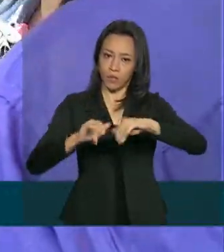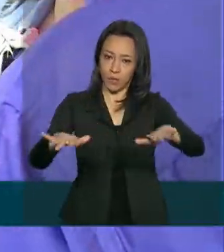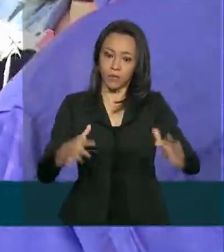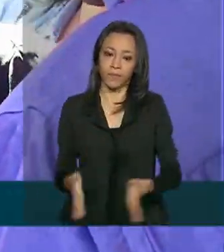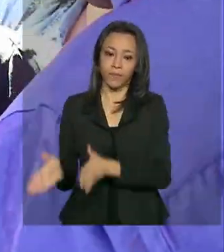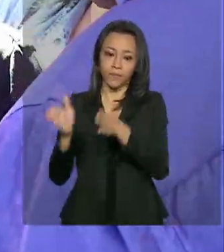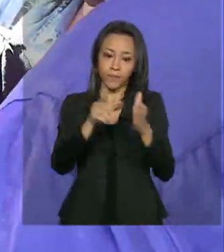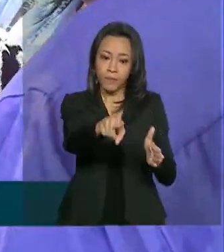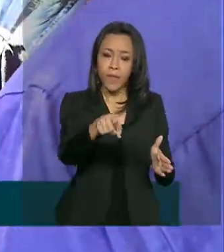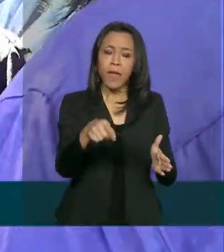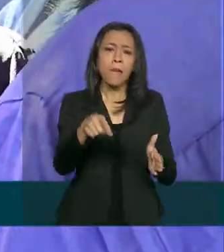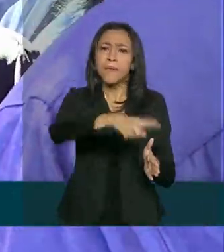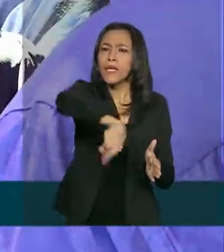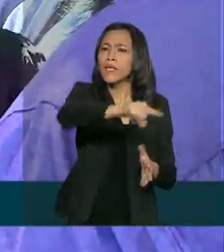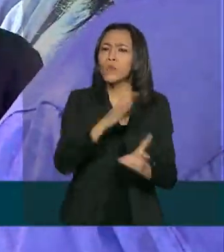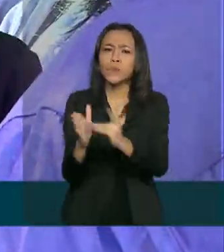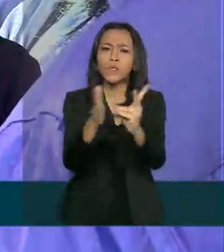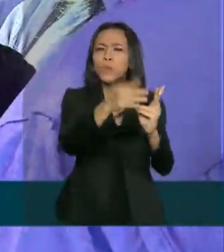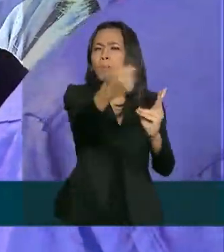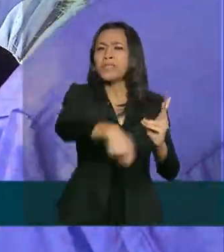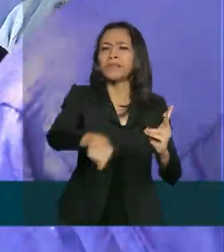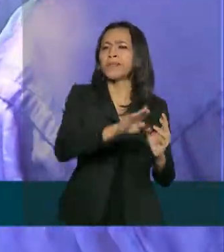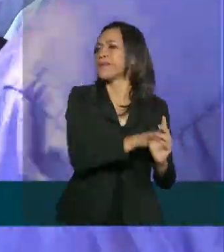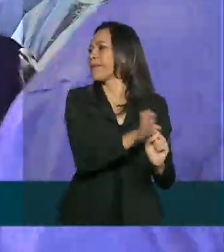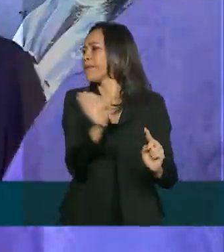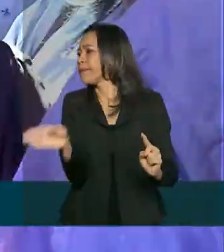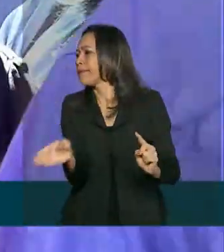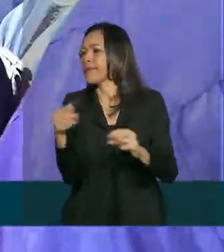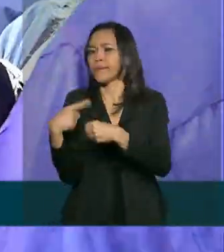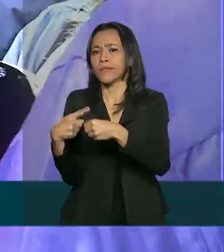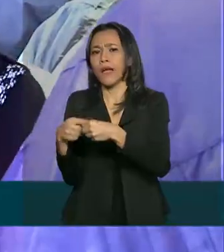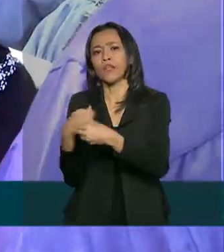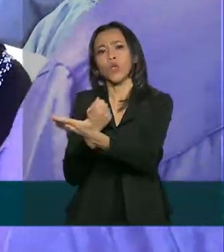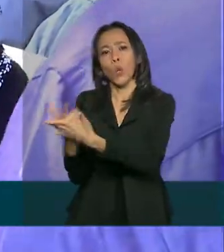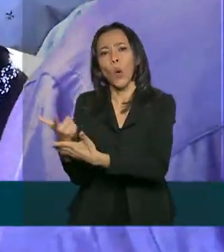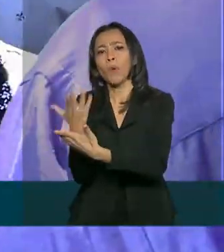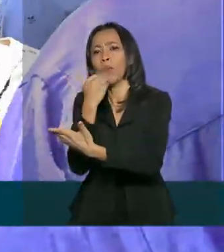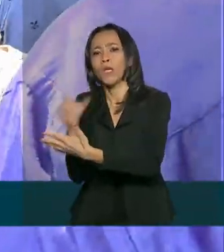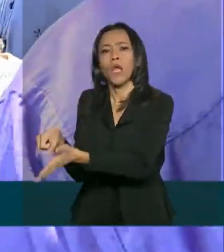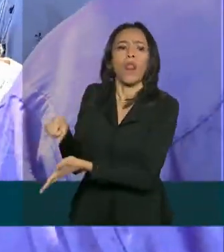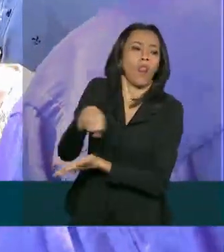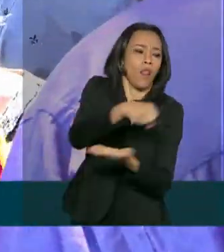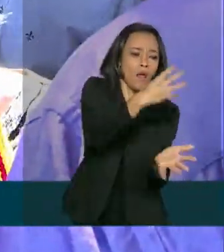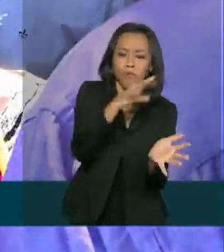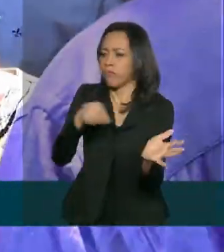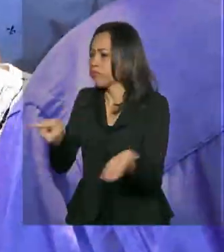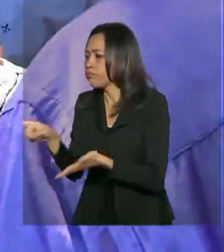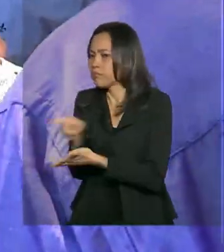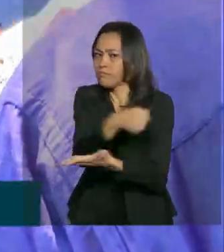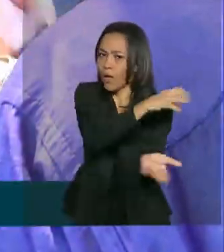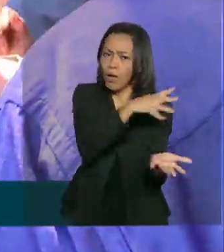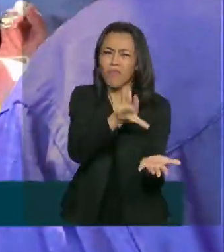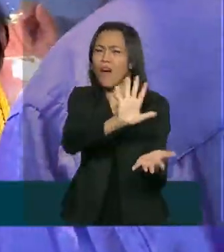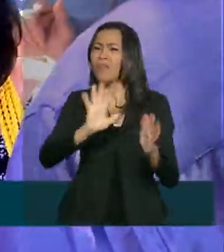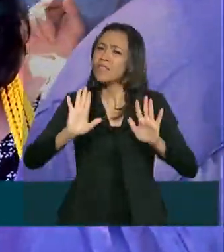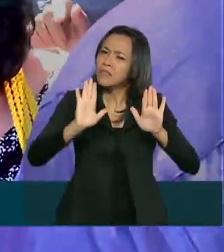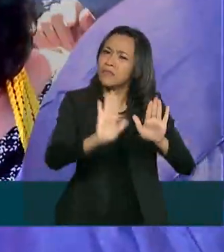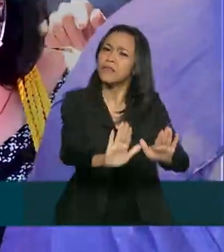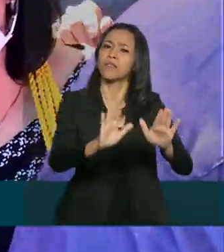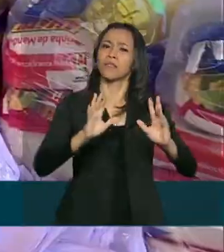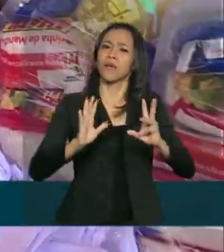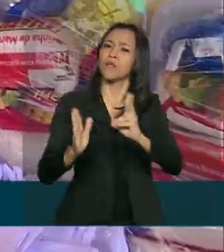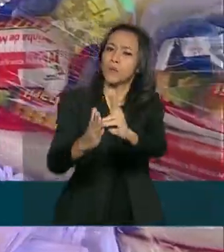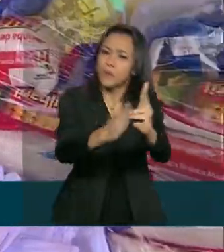precisem vir na cidade, ficar buscando comida, ficar comprando, eles ficarem confortáveis na aldeia, esse período de